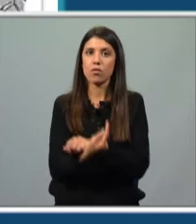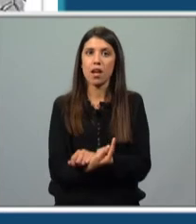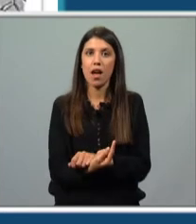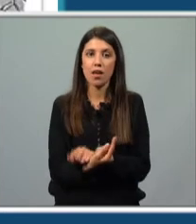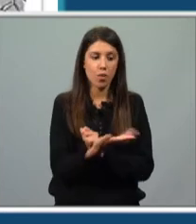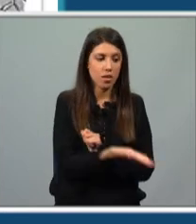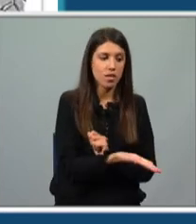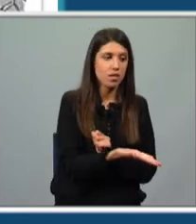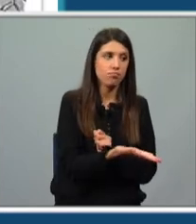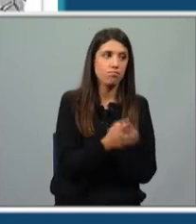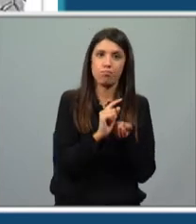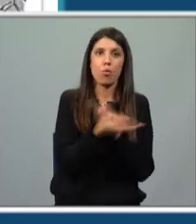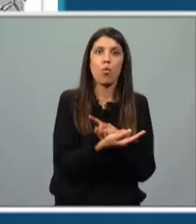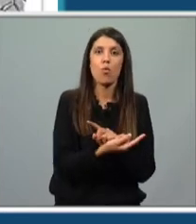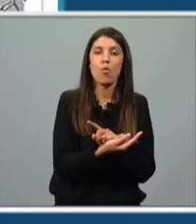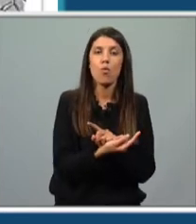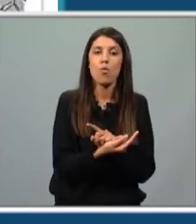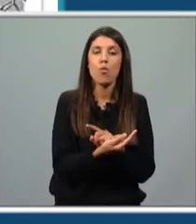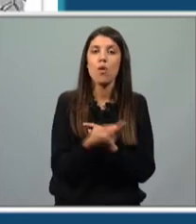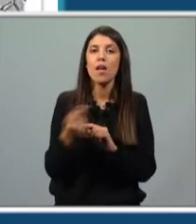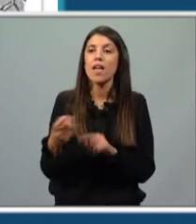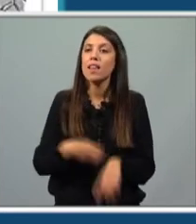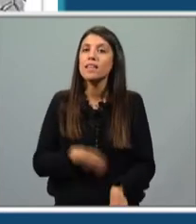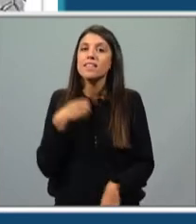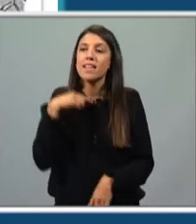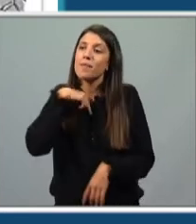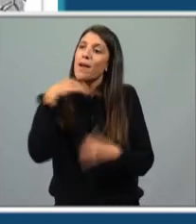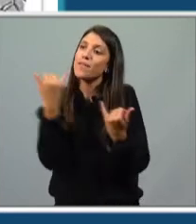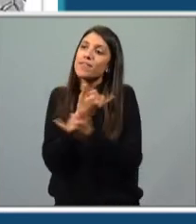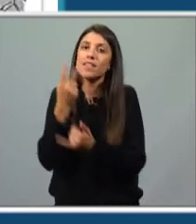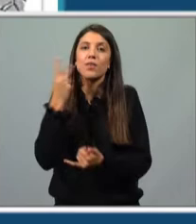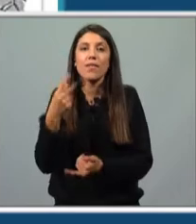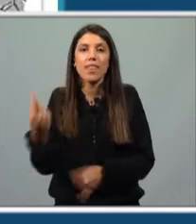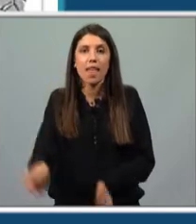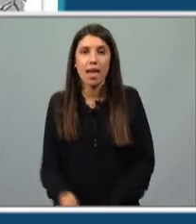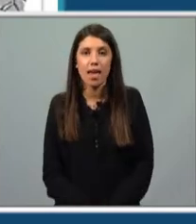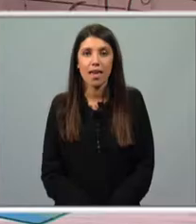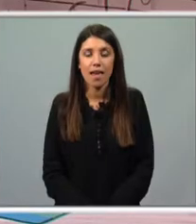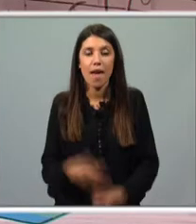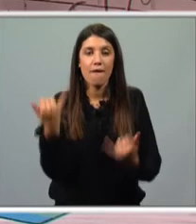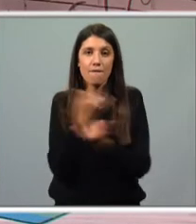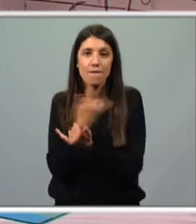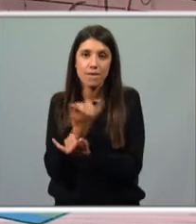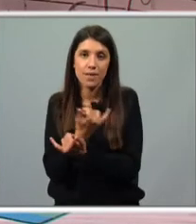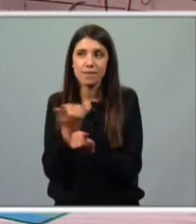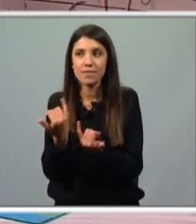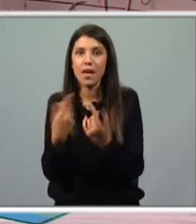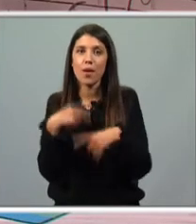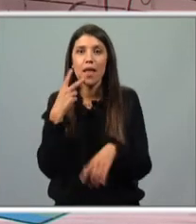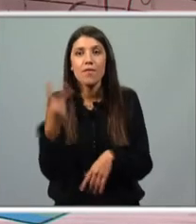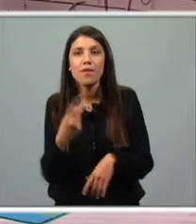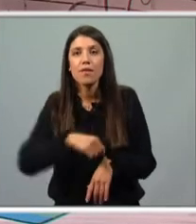responsáveis por eles. E, por fim, sentem-se imensamente felizes com a vida que têm. Portanto, uma vida de contínua